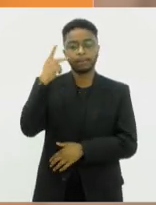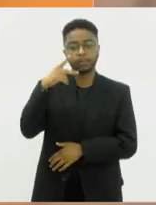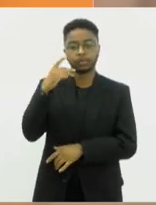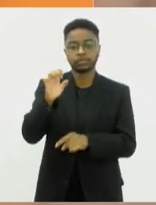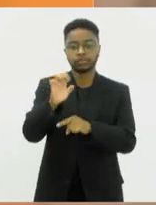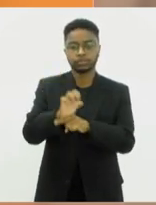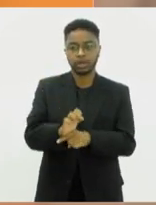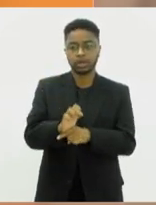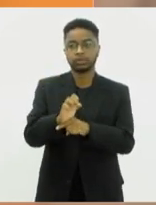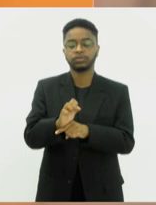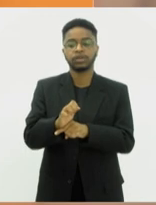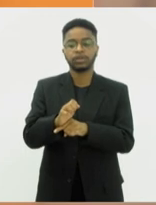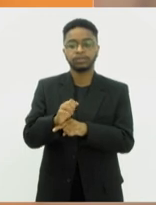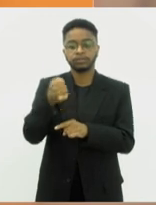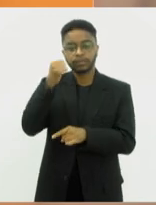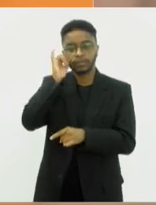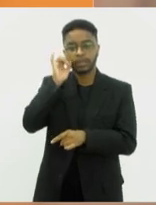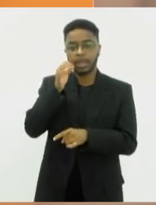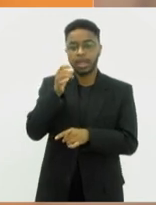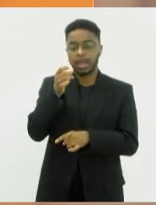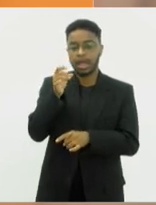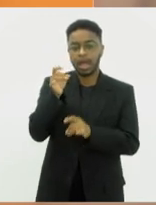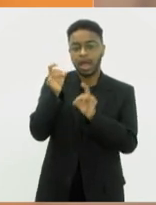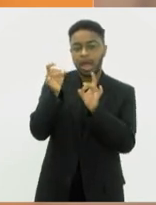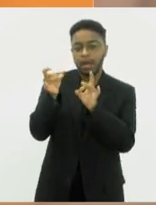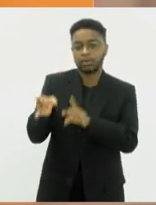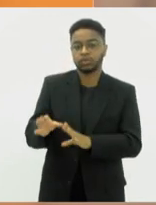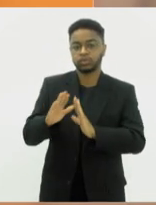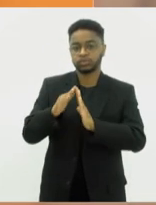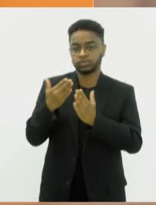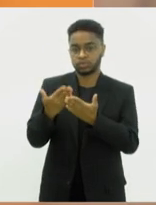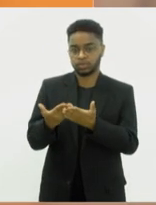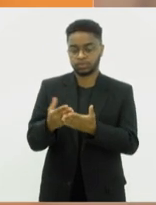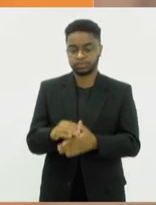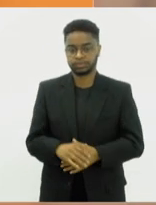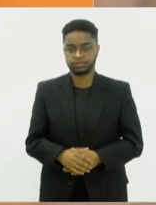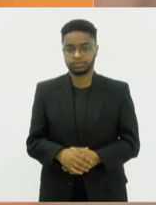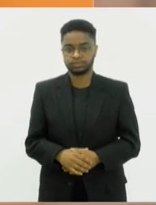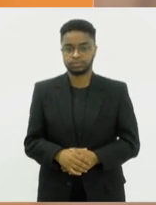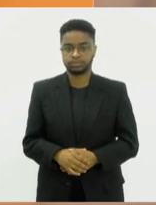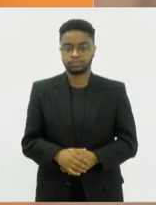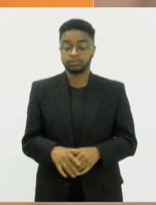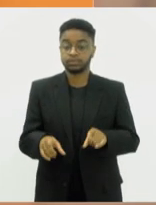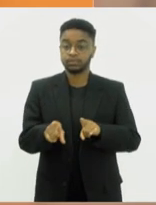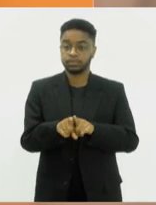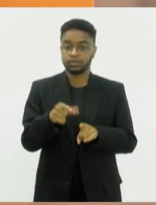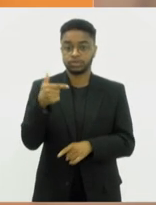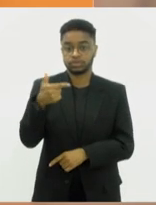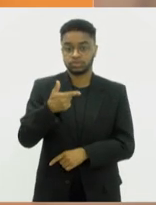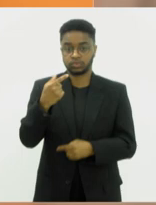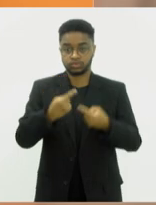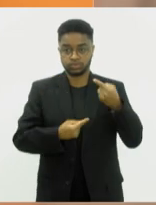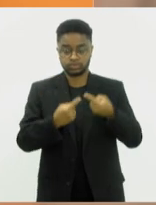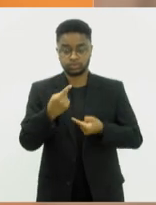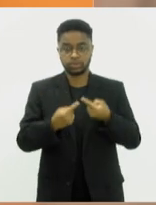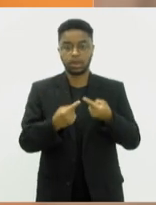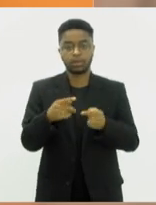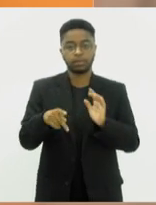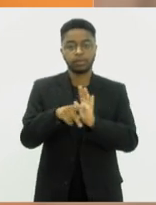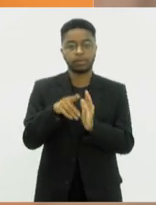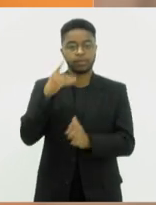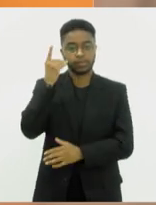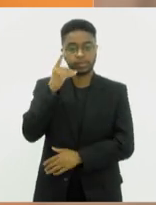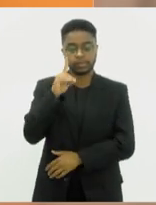de prevenção ao abandono e evasão escolar. Também em segunda discussão, o projeto da deputada Dani